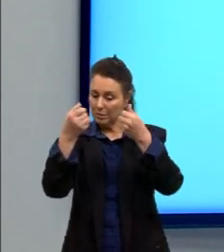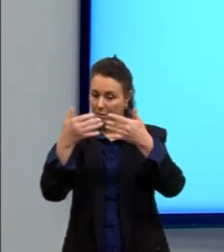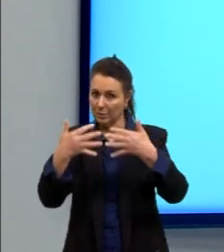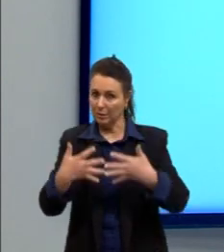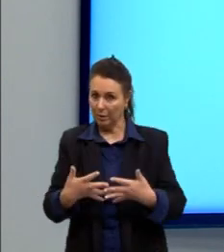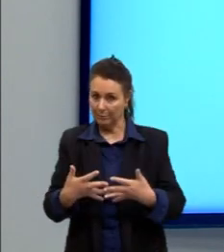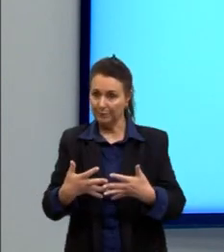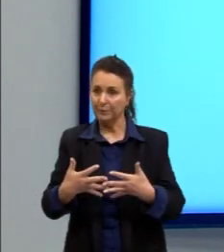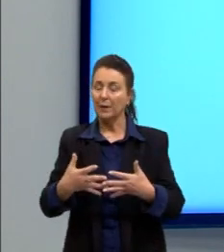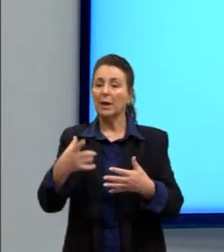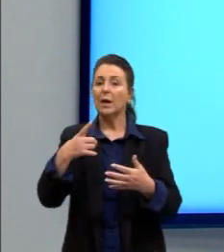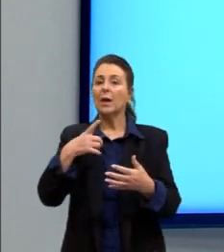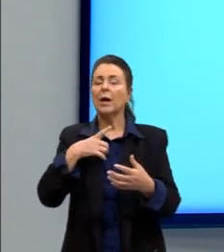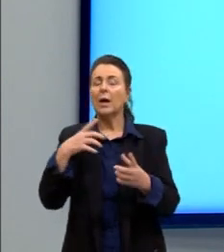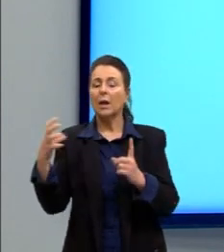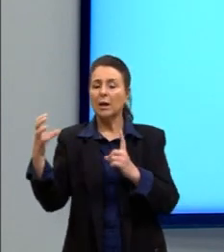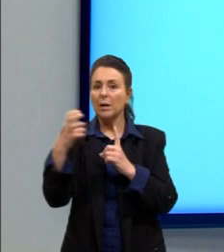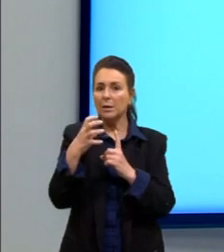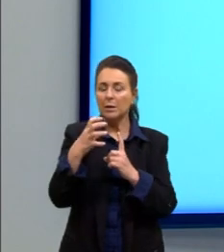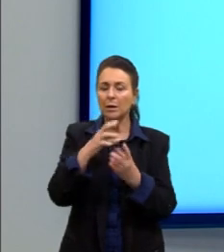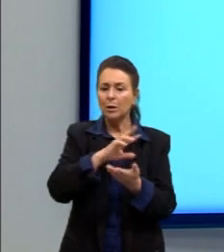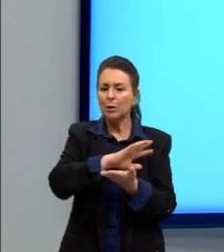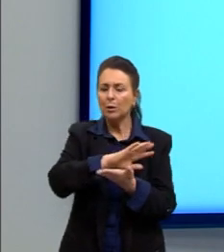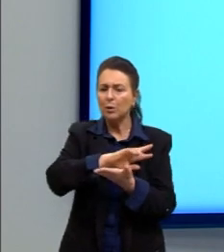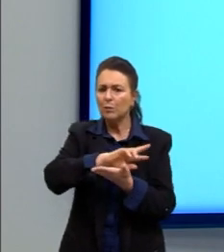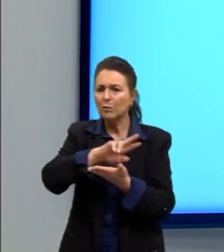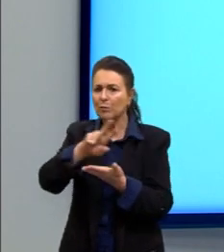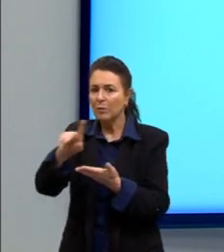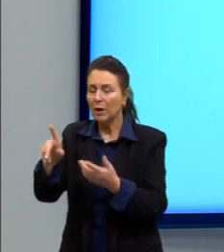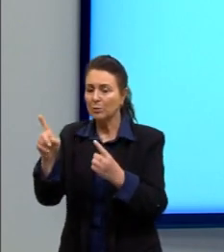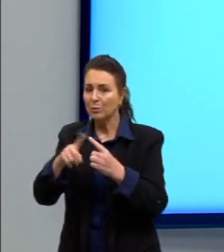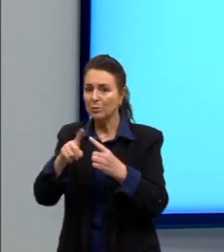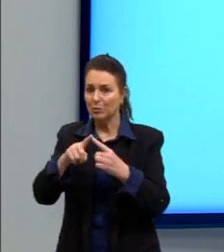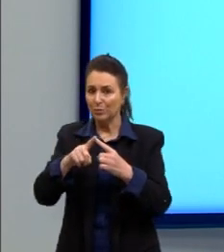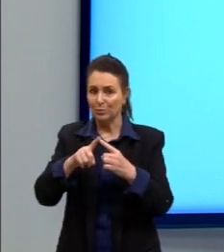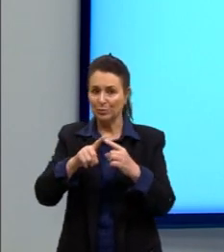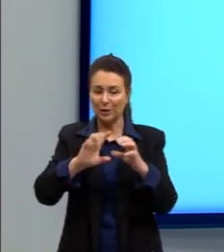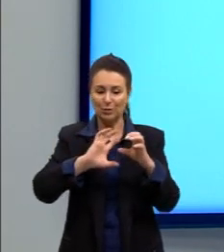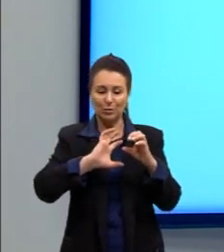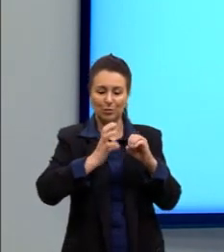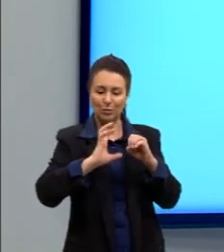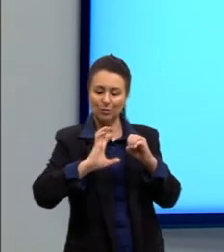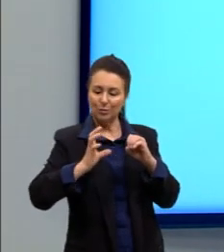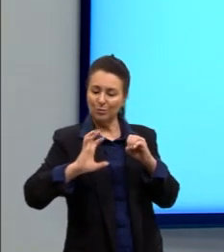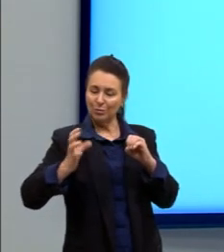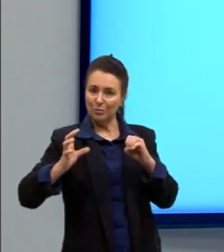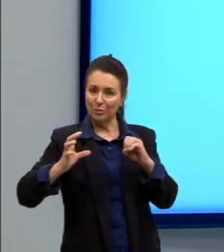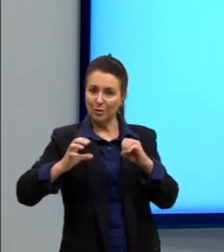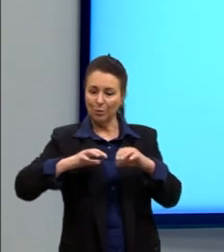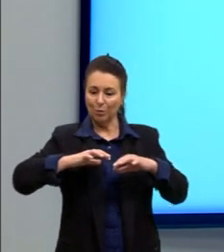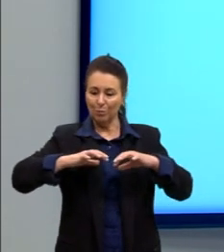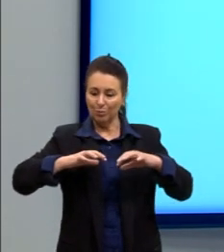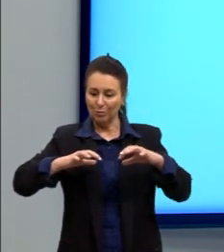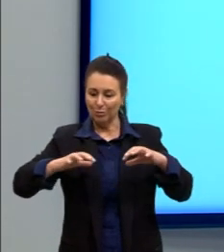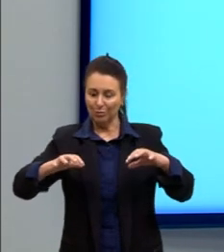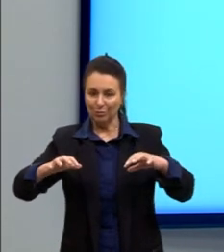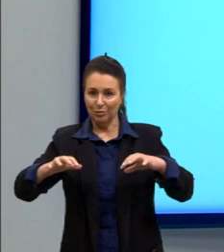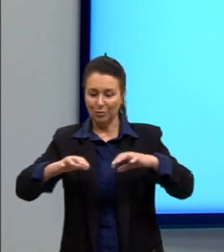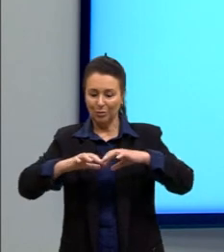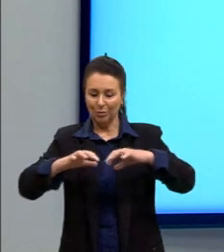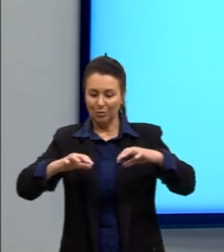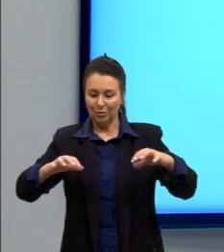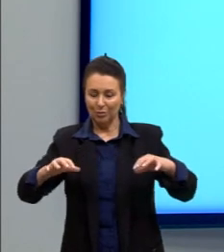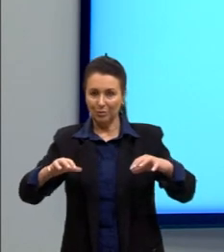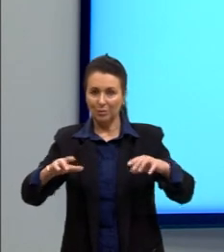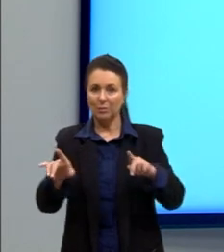ela vai acontecer, então, em todos os tipos de ondas. A gente só não havia falado sobre ela ainda, tá? Mas ela vai acontecer